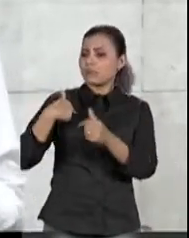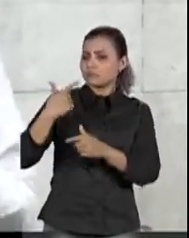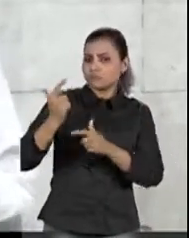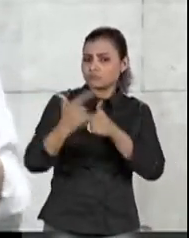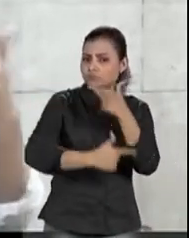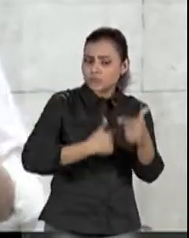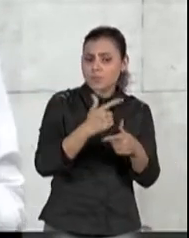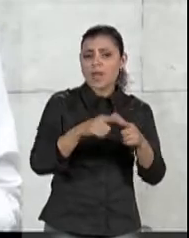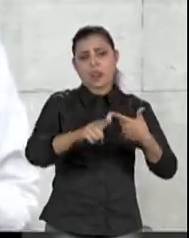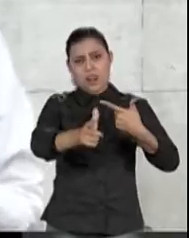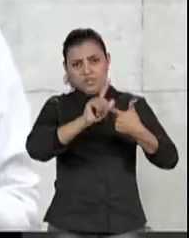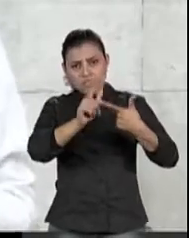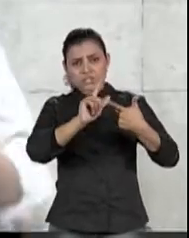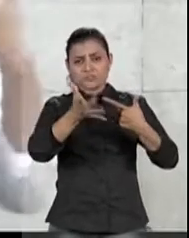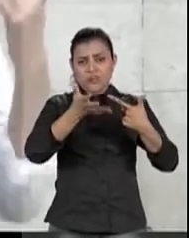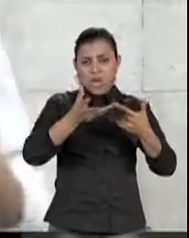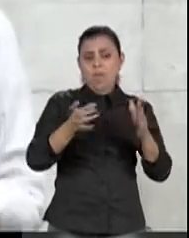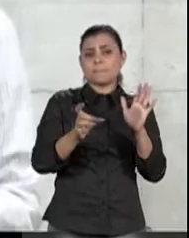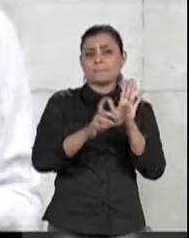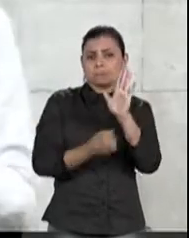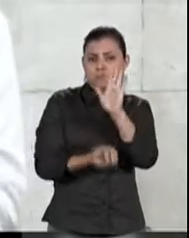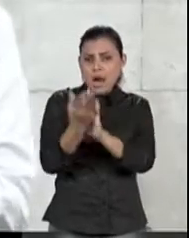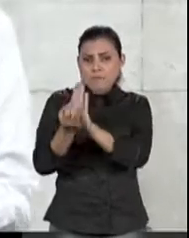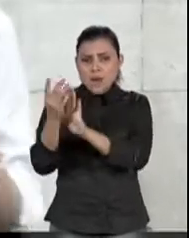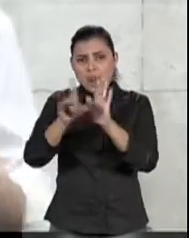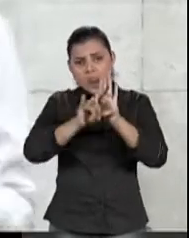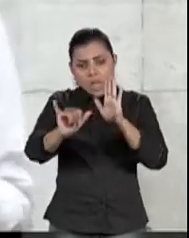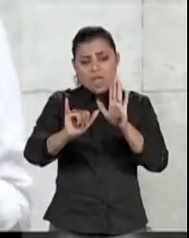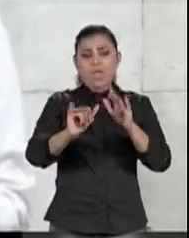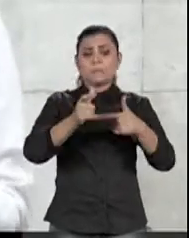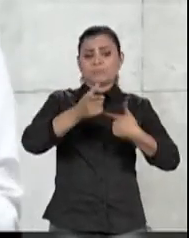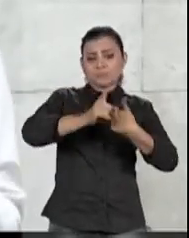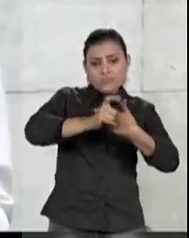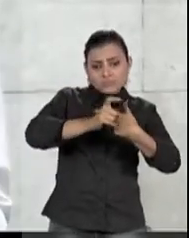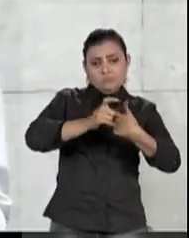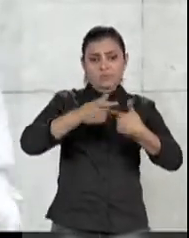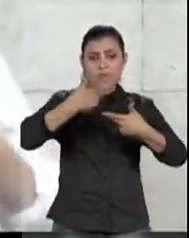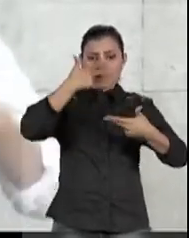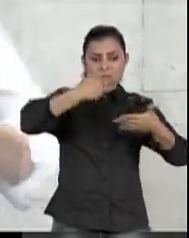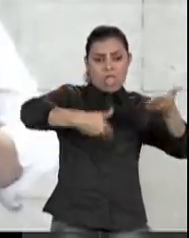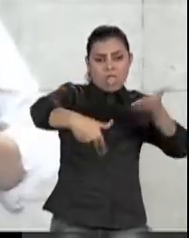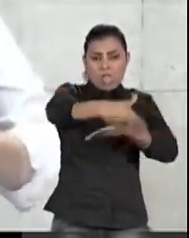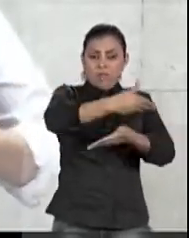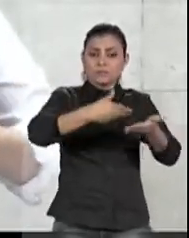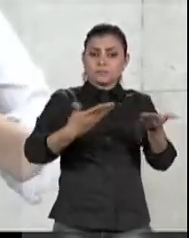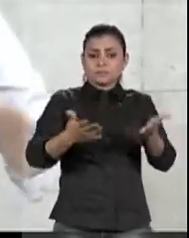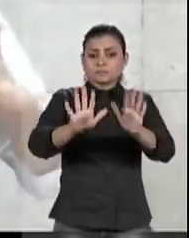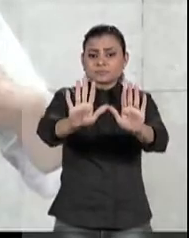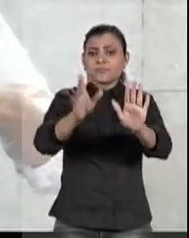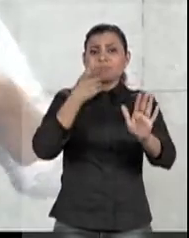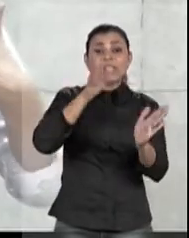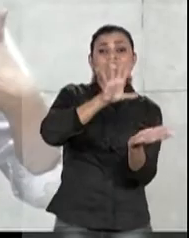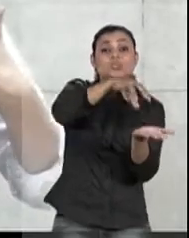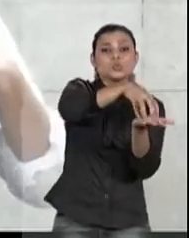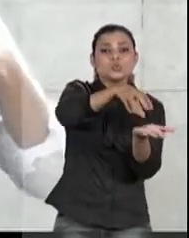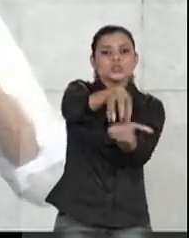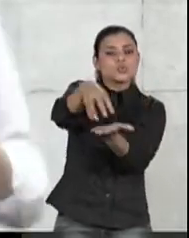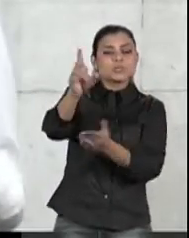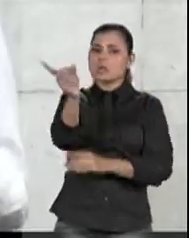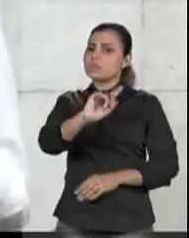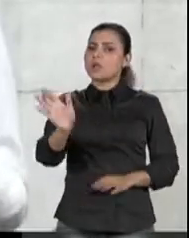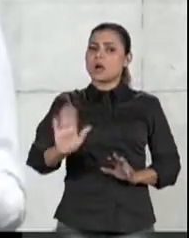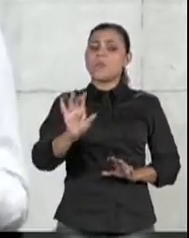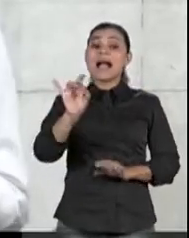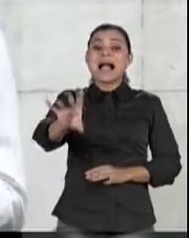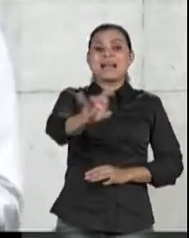e o Legislativo quer ser Executivo, o Judiciário quer ser Legislativo. Não é disso que eu estou falando, assim, da instituição indo muito além, mas de